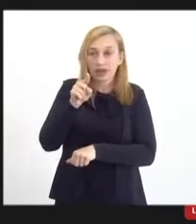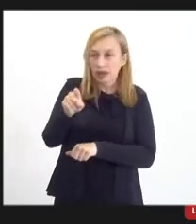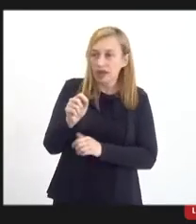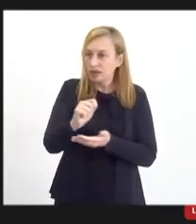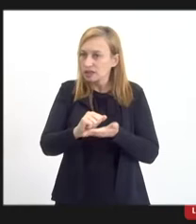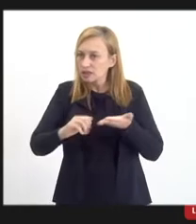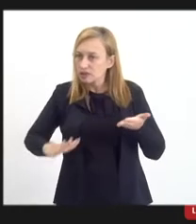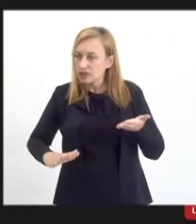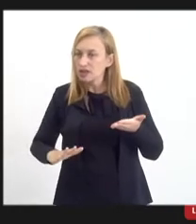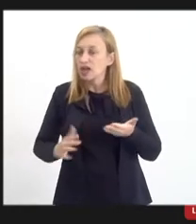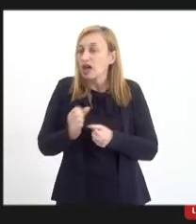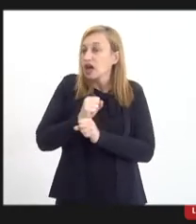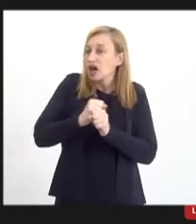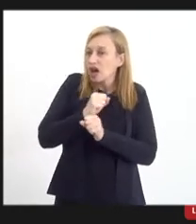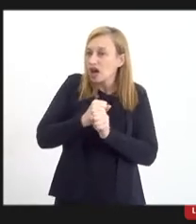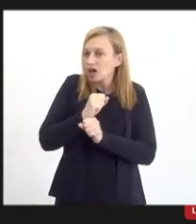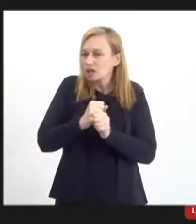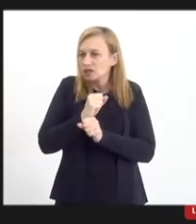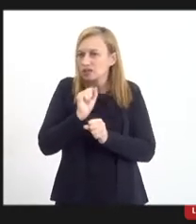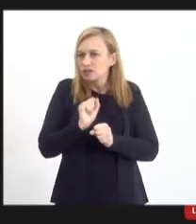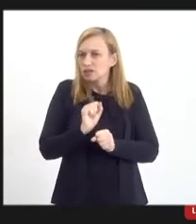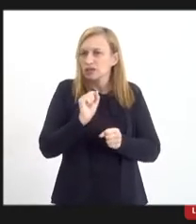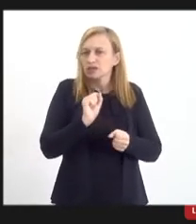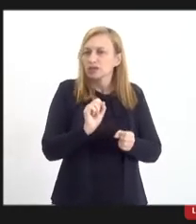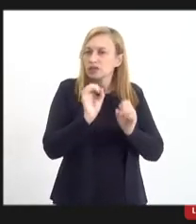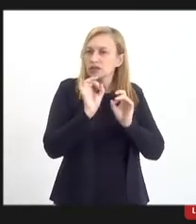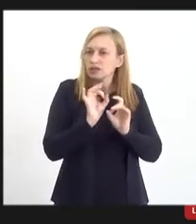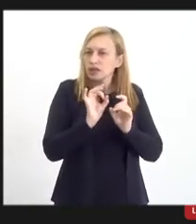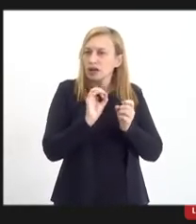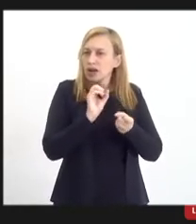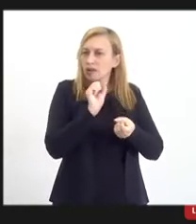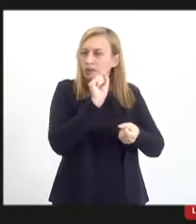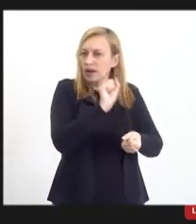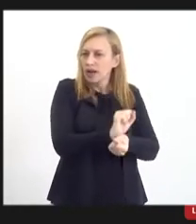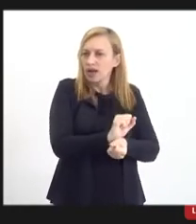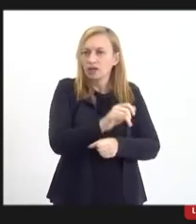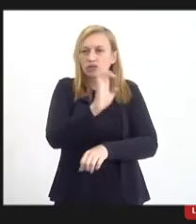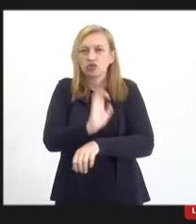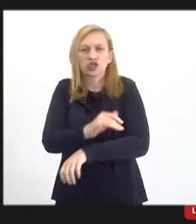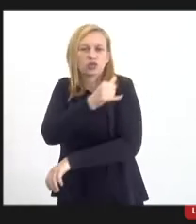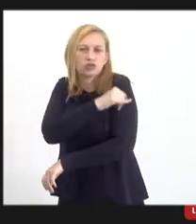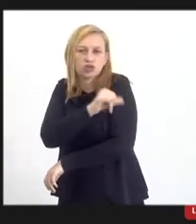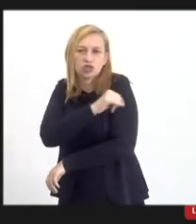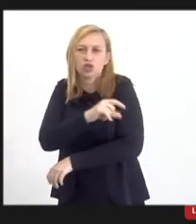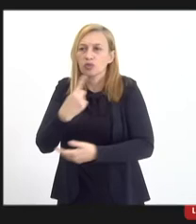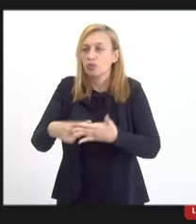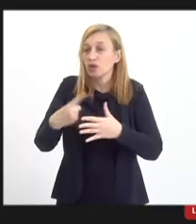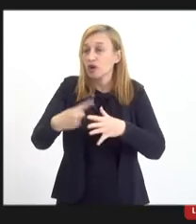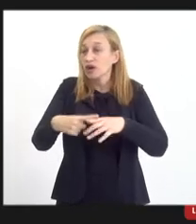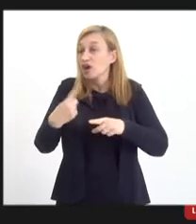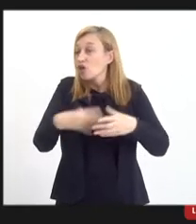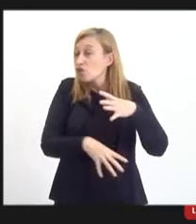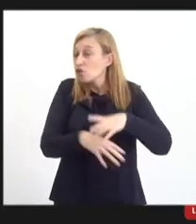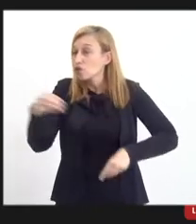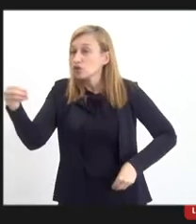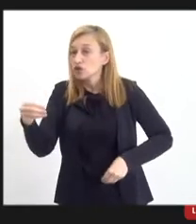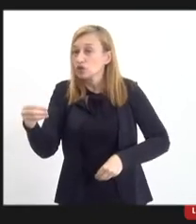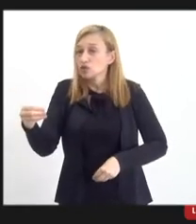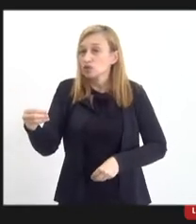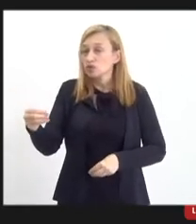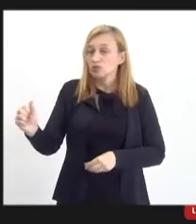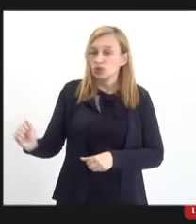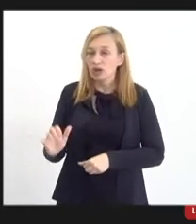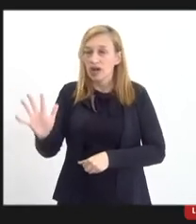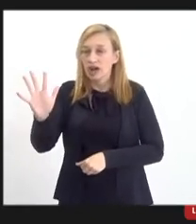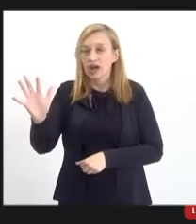que há muito tempo deixaram o Estado do Rio de Janeiro porque fugiram, né, das alíquotas altíssimas do